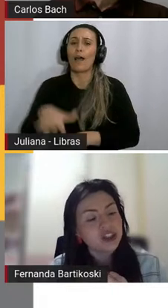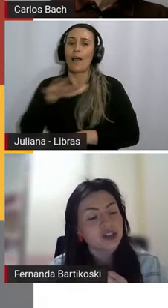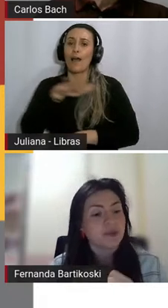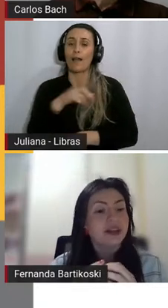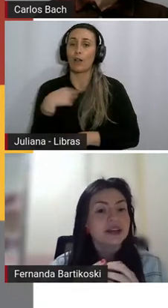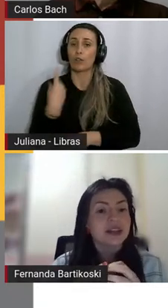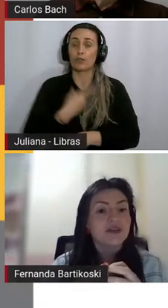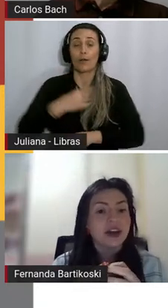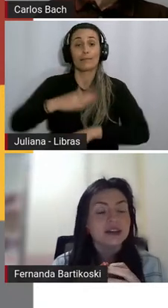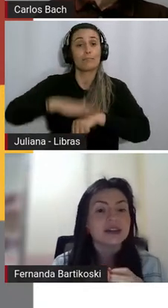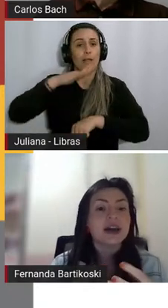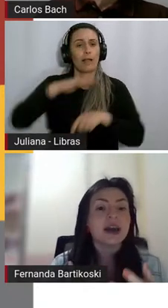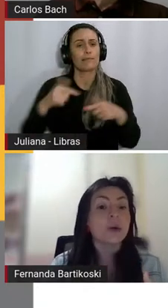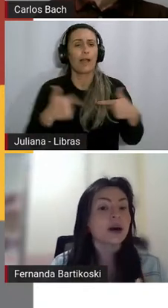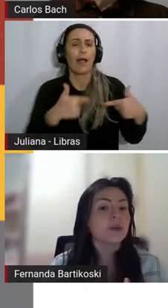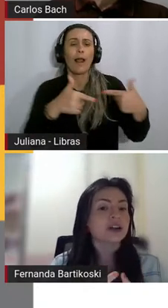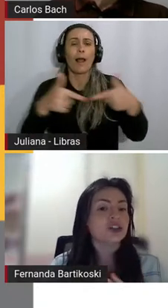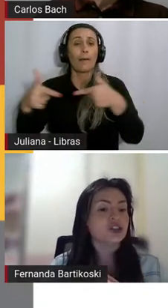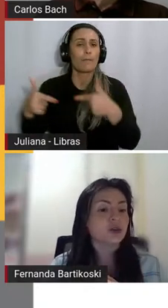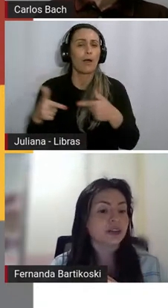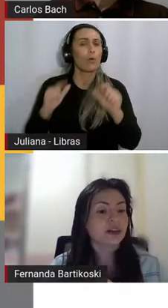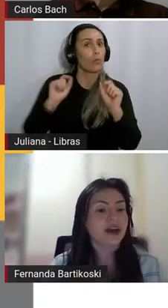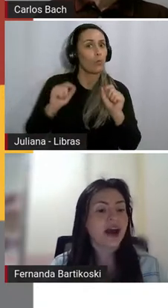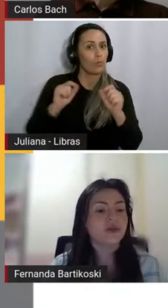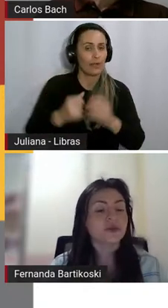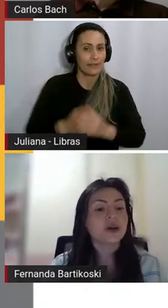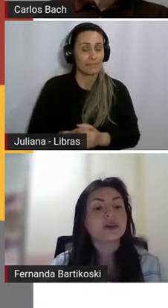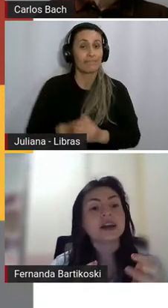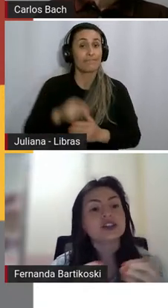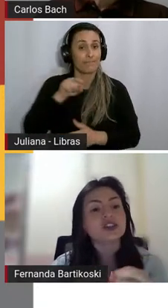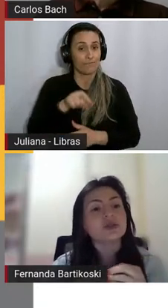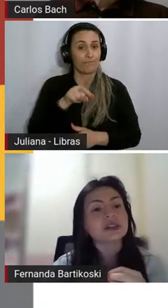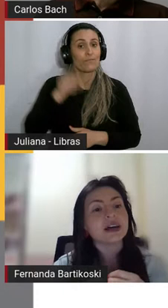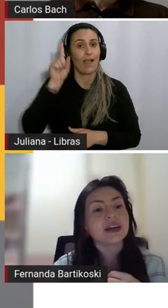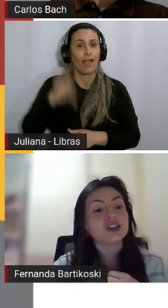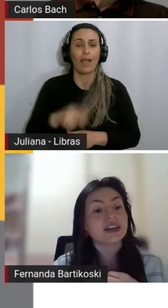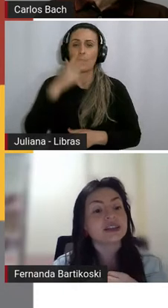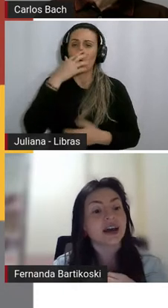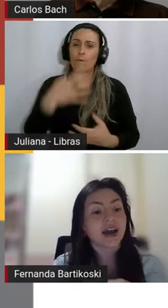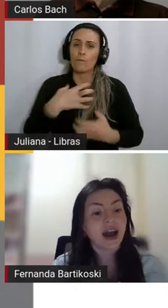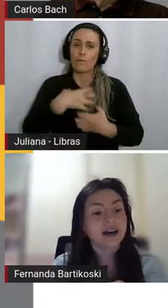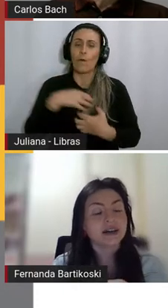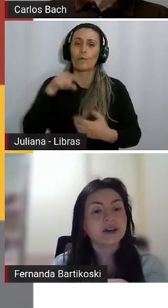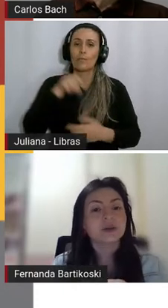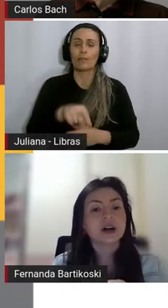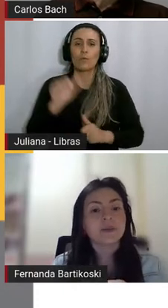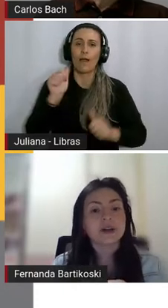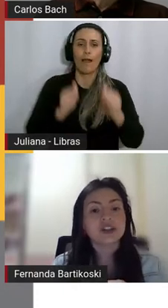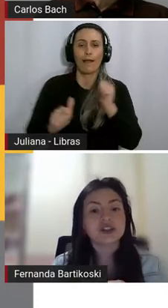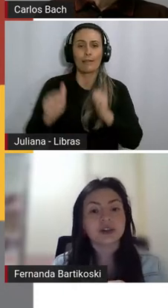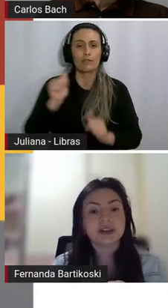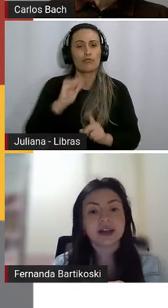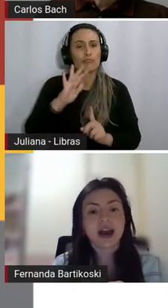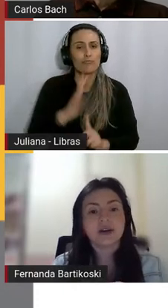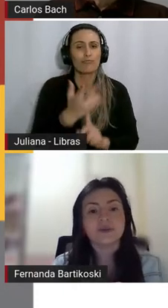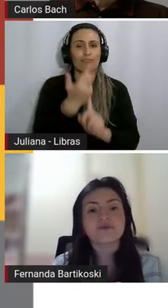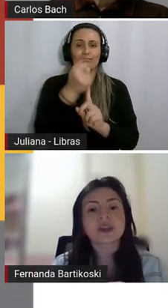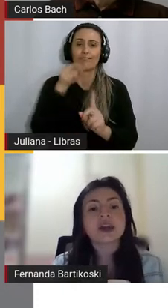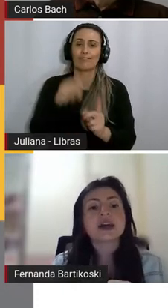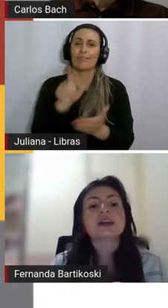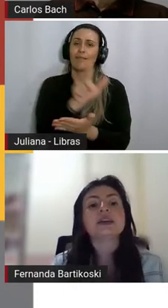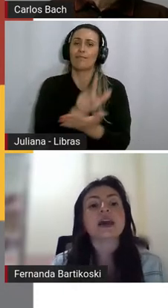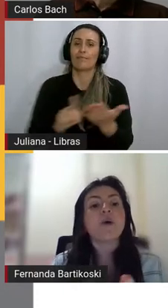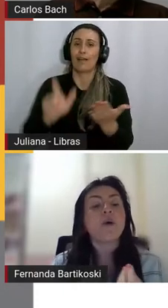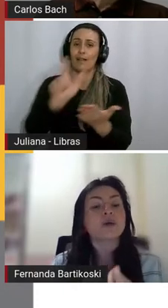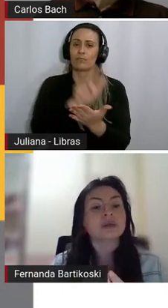proximamente. E, desta vez, é o campo artístico literário. O que a gente gostaria de destacar do campo artístico literário?